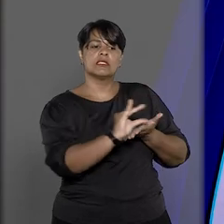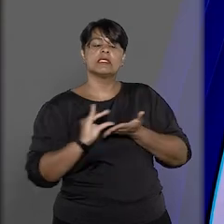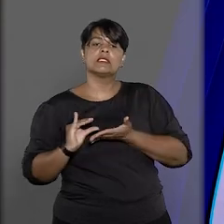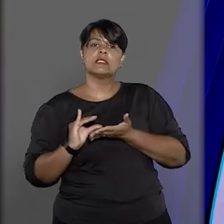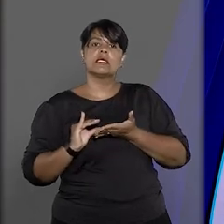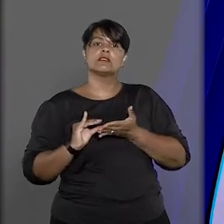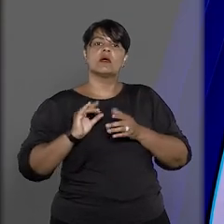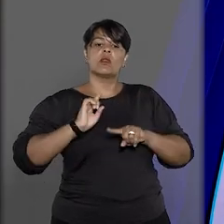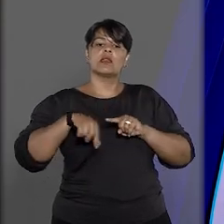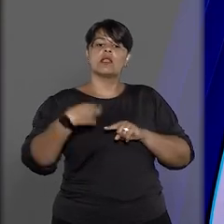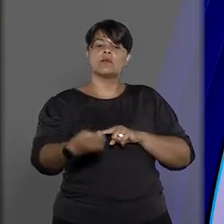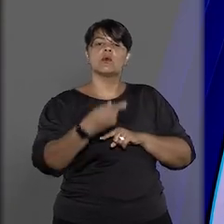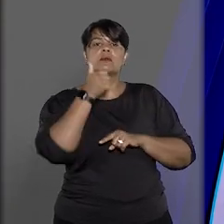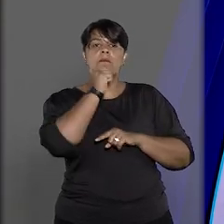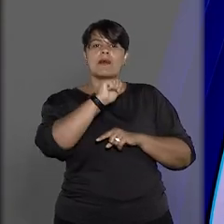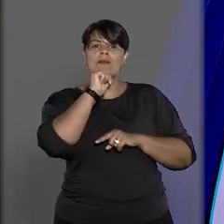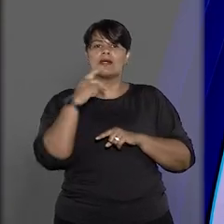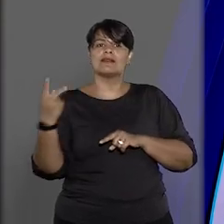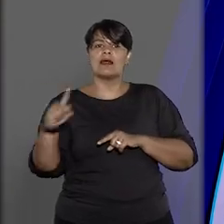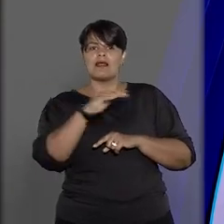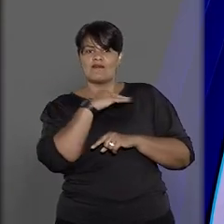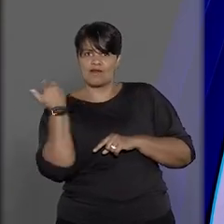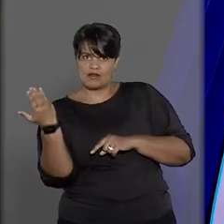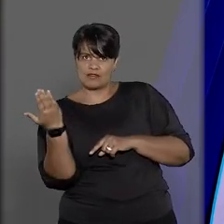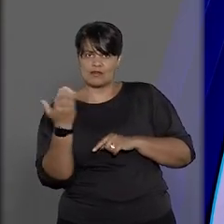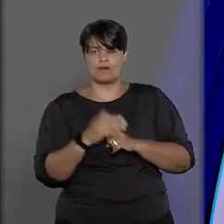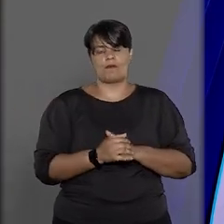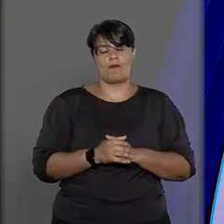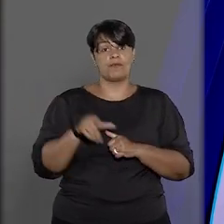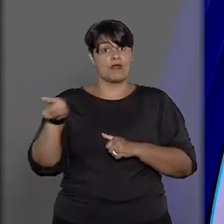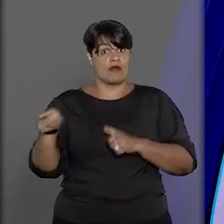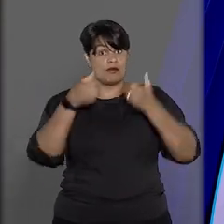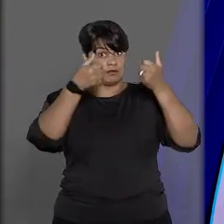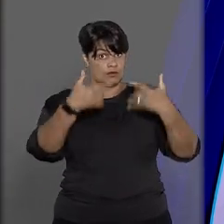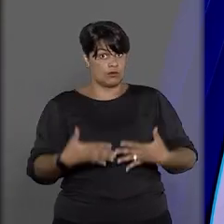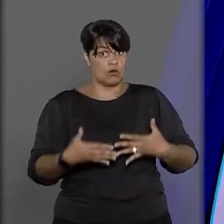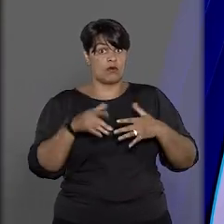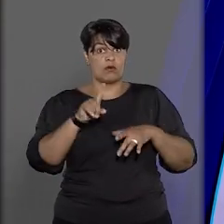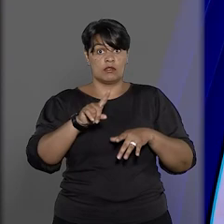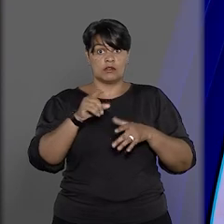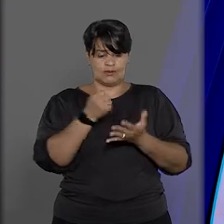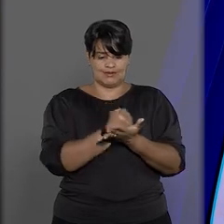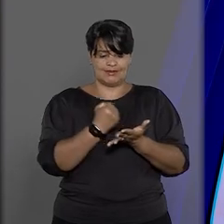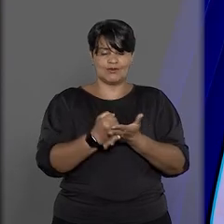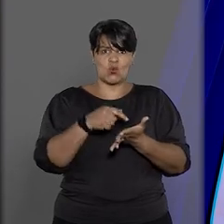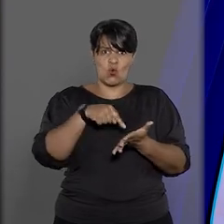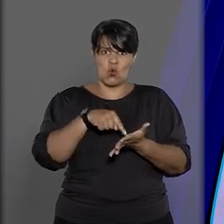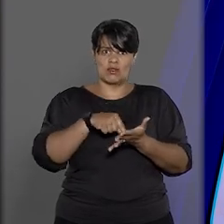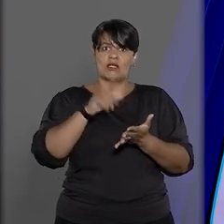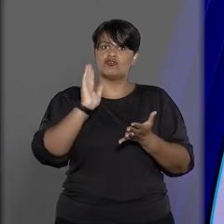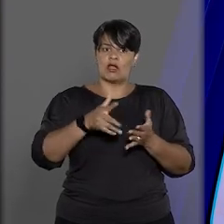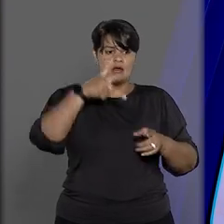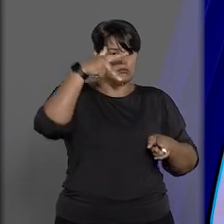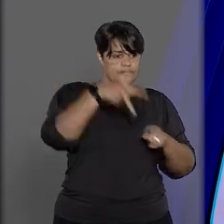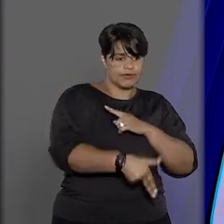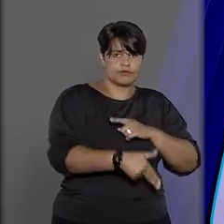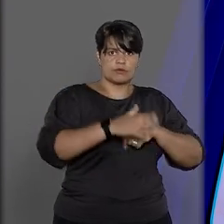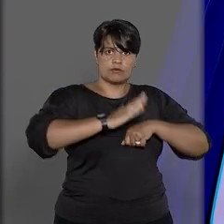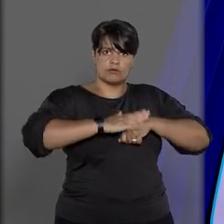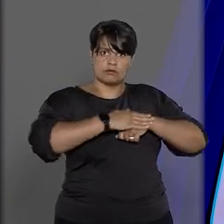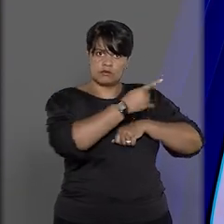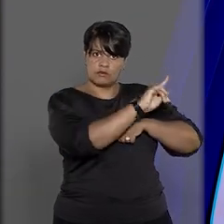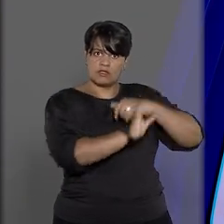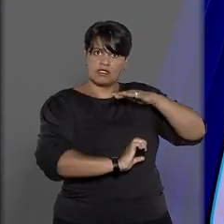após o falecimento da mãe, que era assegurada. Ela explicou que, embora a pólice tenha sido rescindida unilateralmente